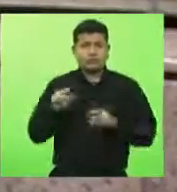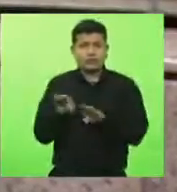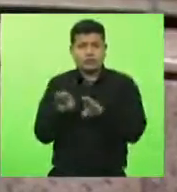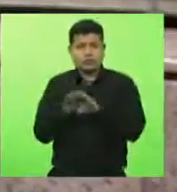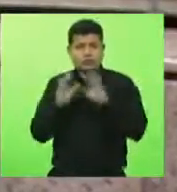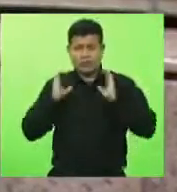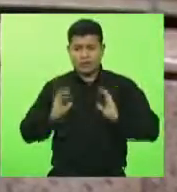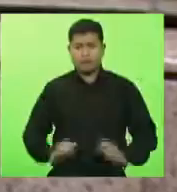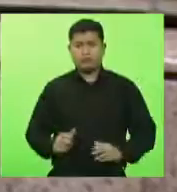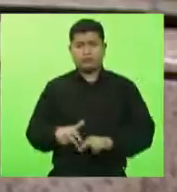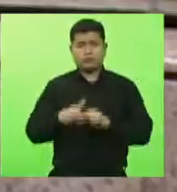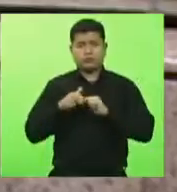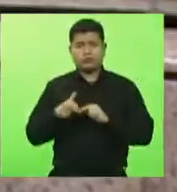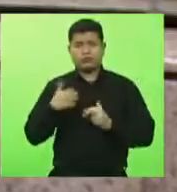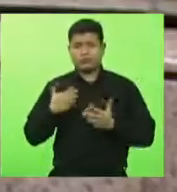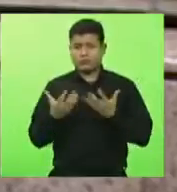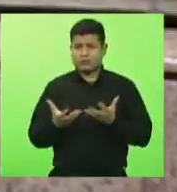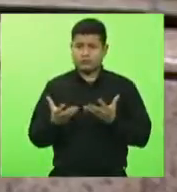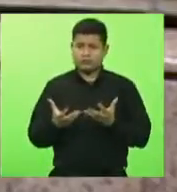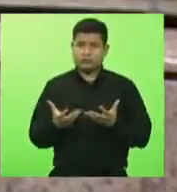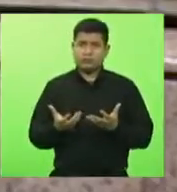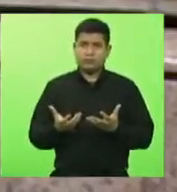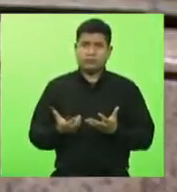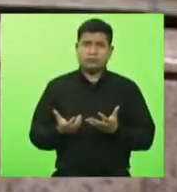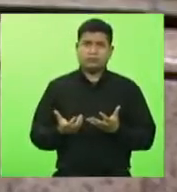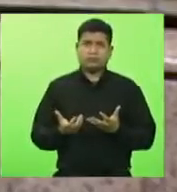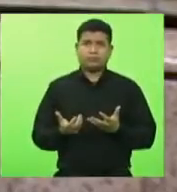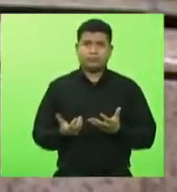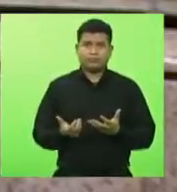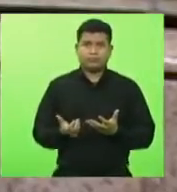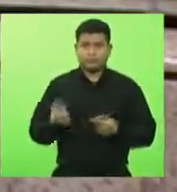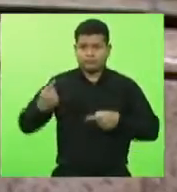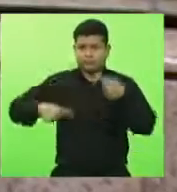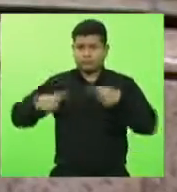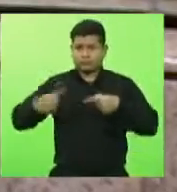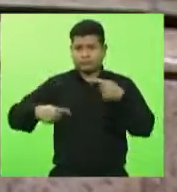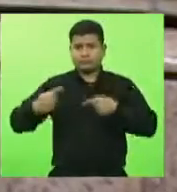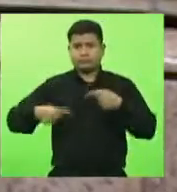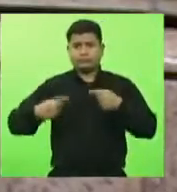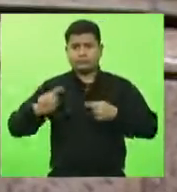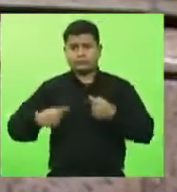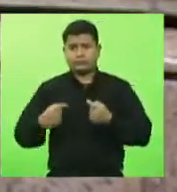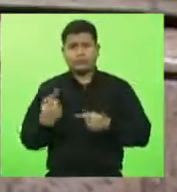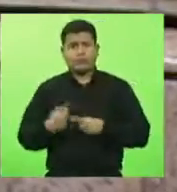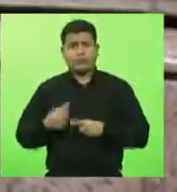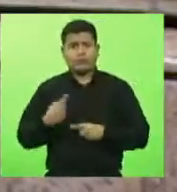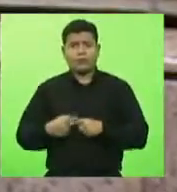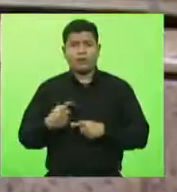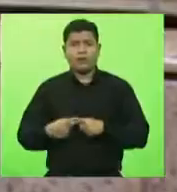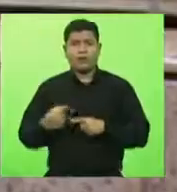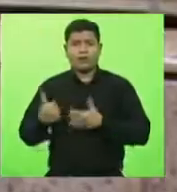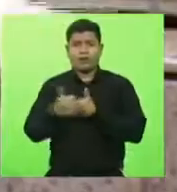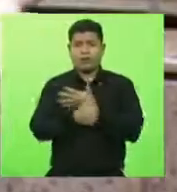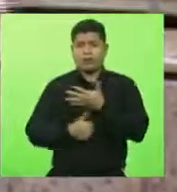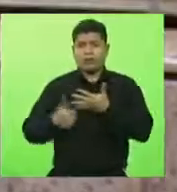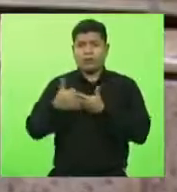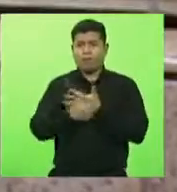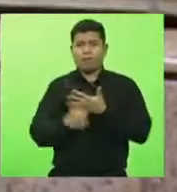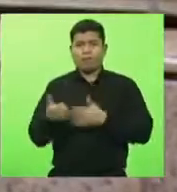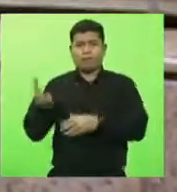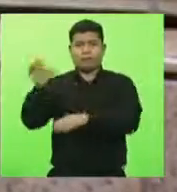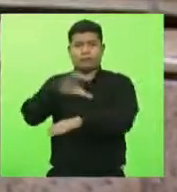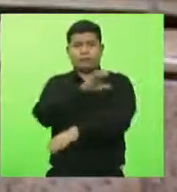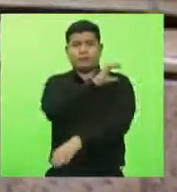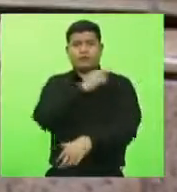quero me colocar nessa discussão, até porque quando fala Mercosul, Dionísio Serqueira, me